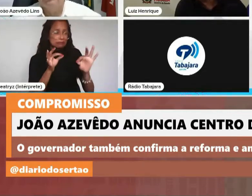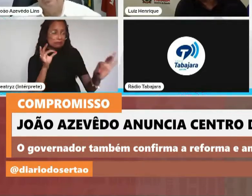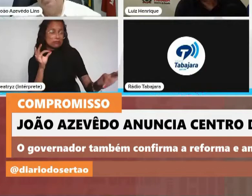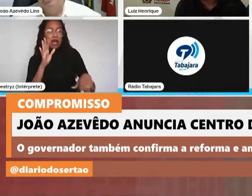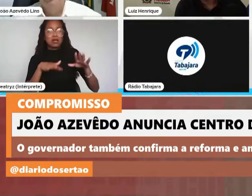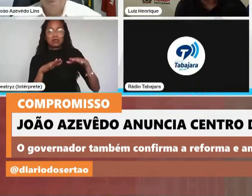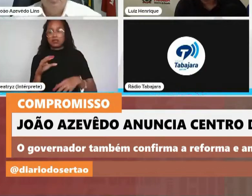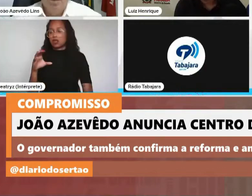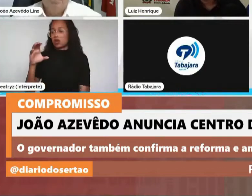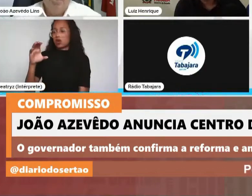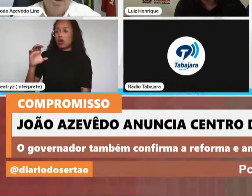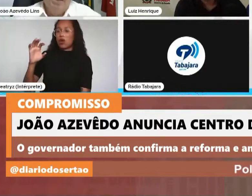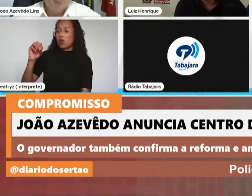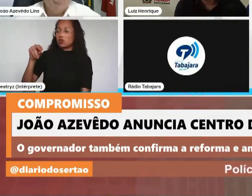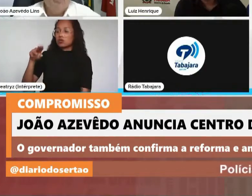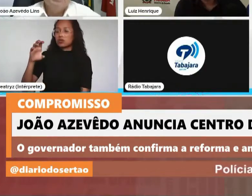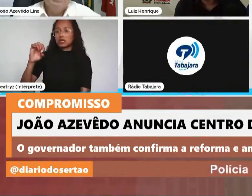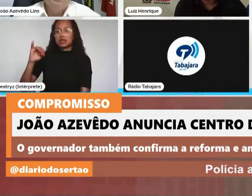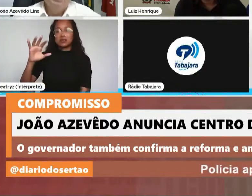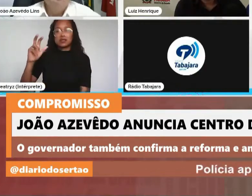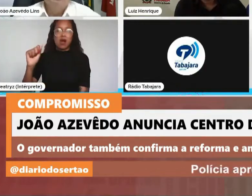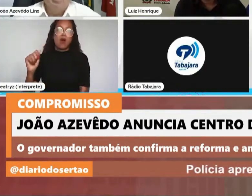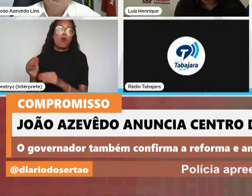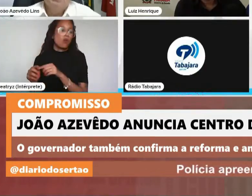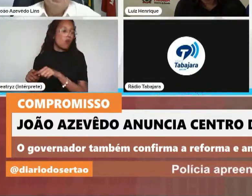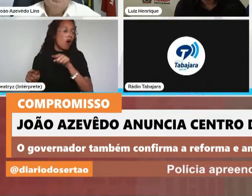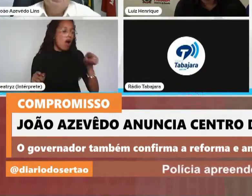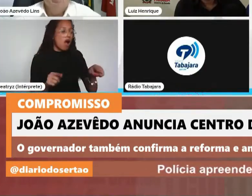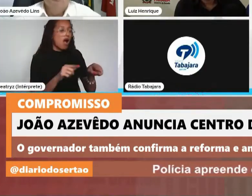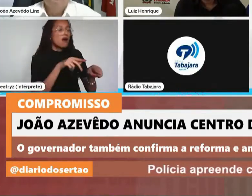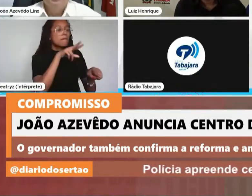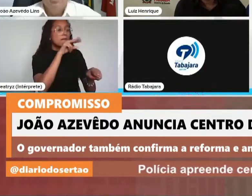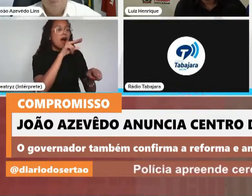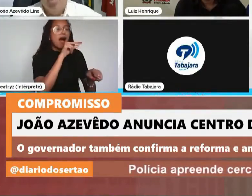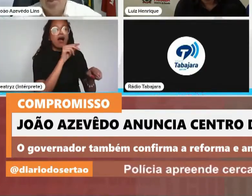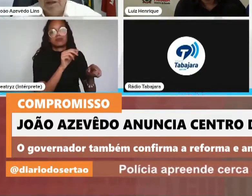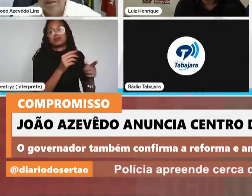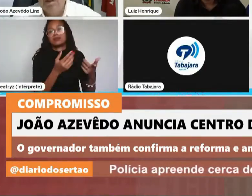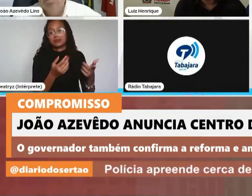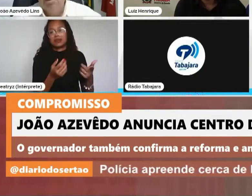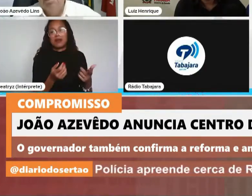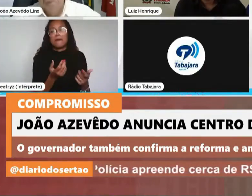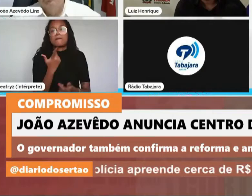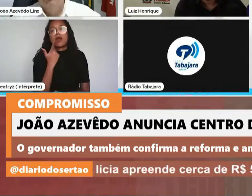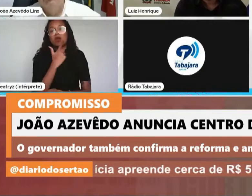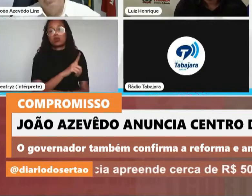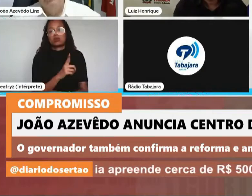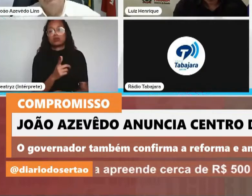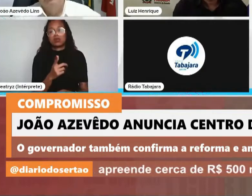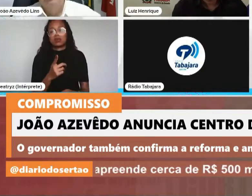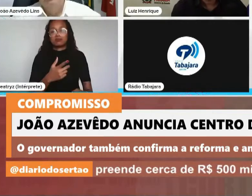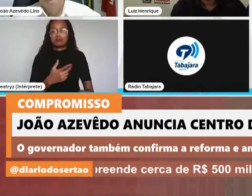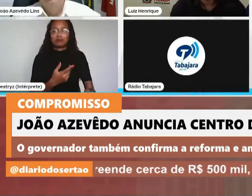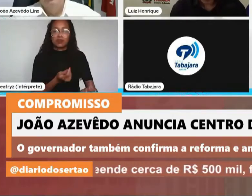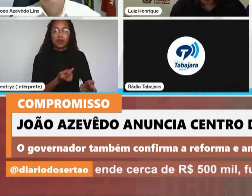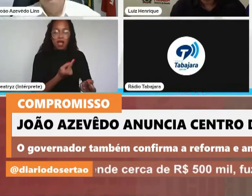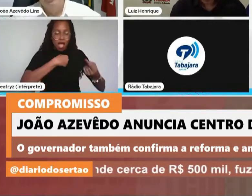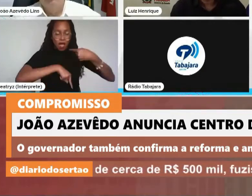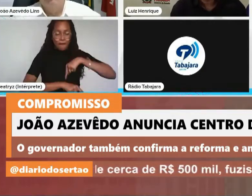Conceição até Paz, para fazer hemodiálise. Então, a população do Vale